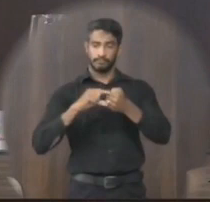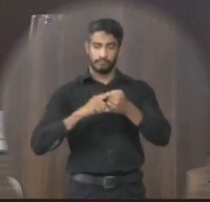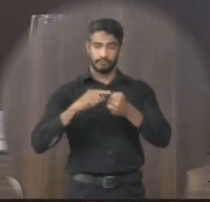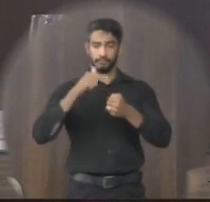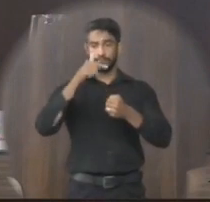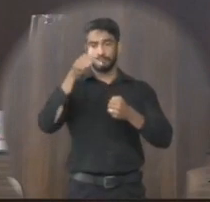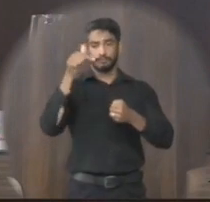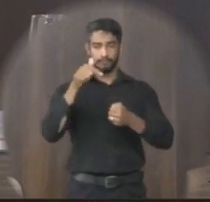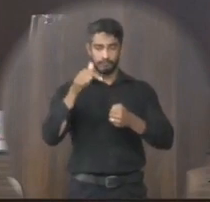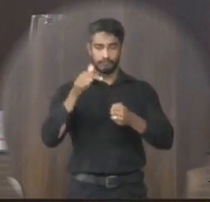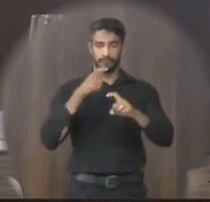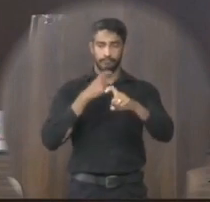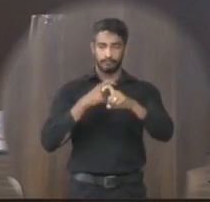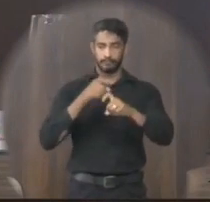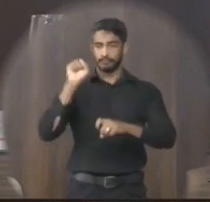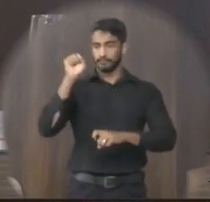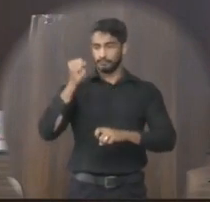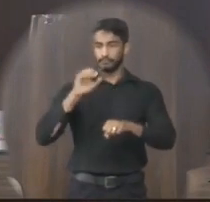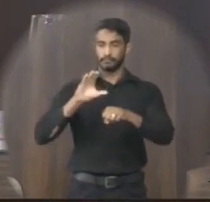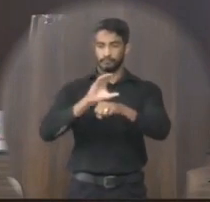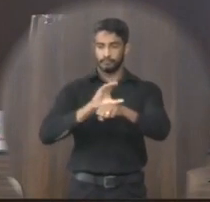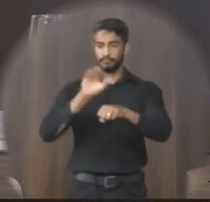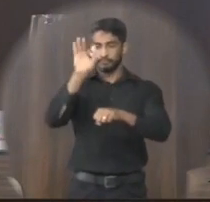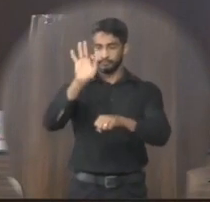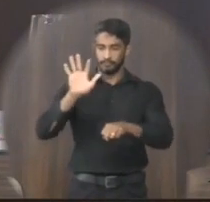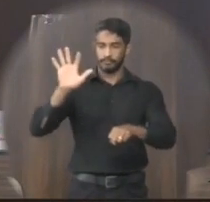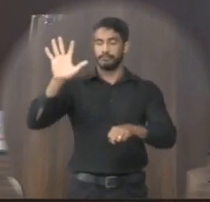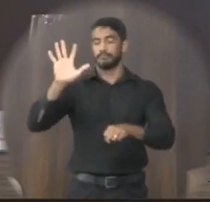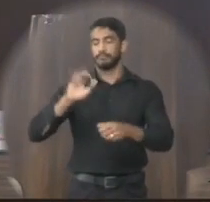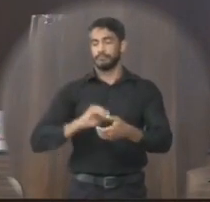7º inciso 8º da Constituição Federal